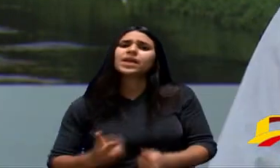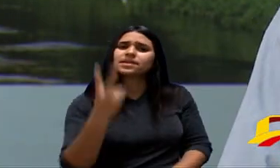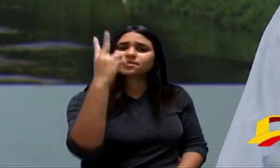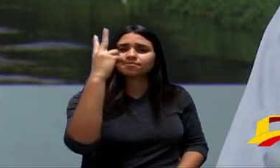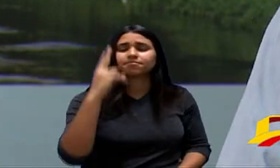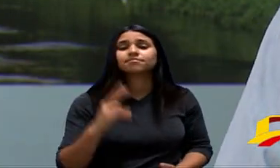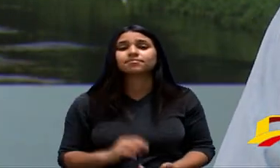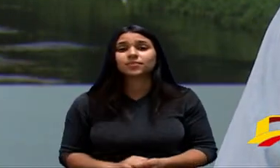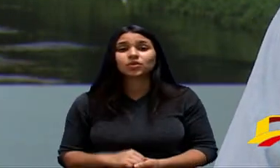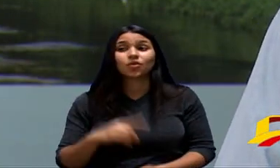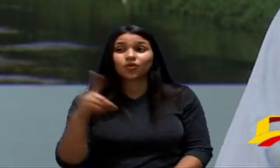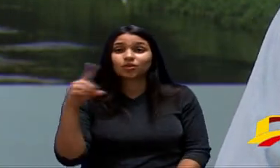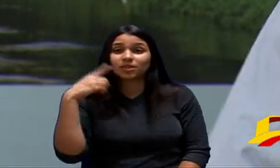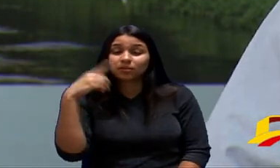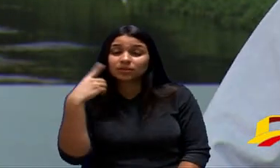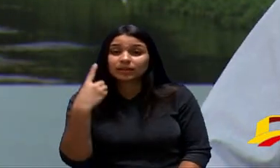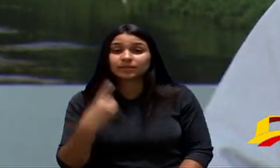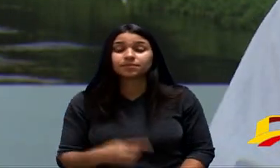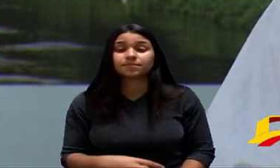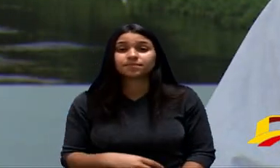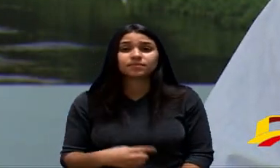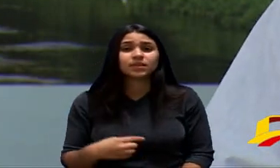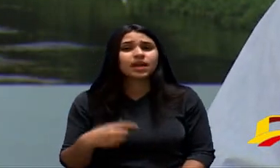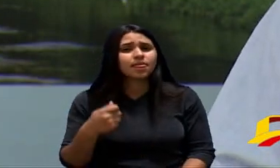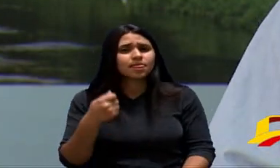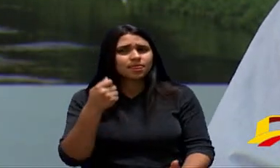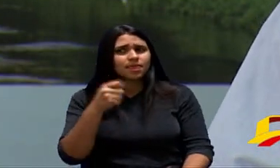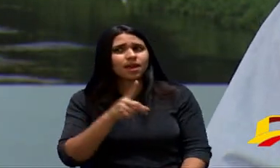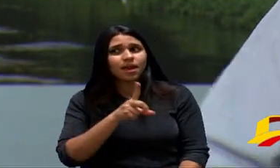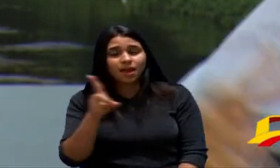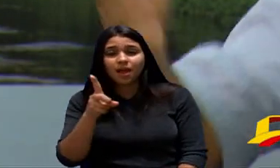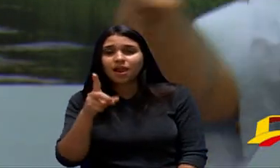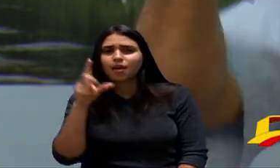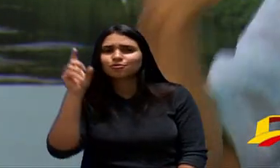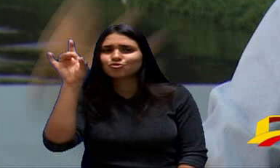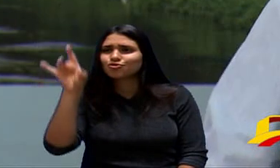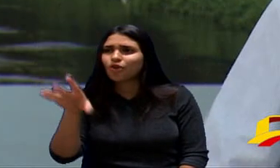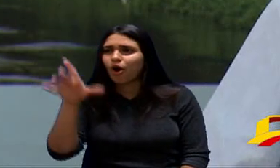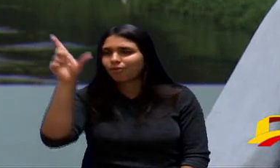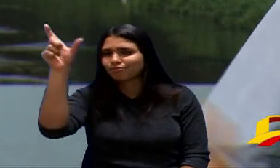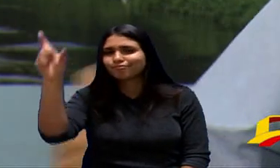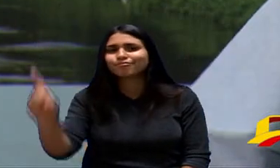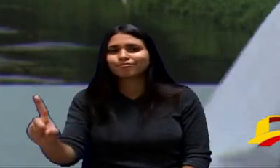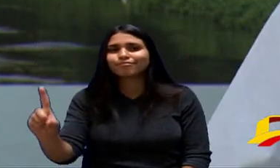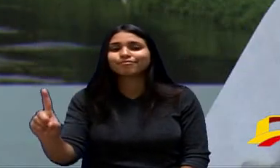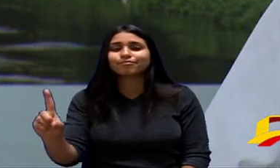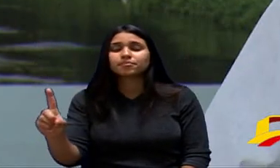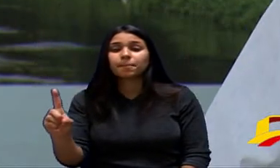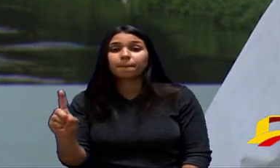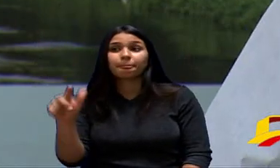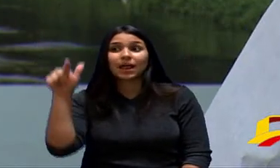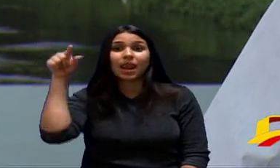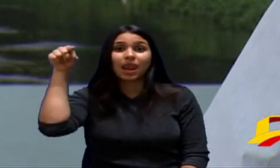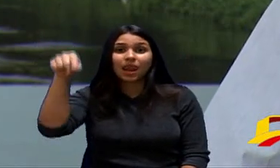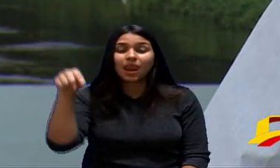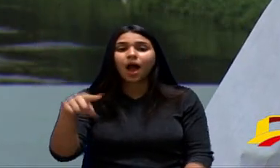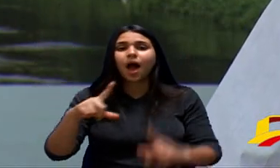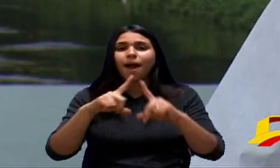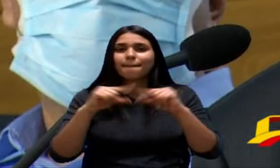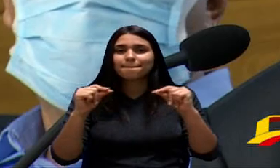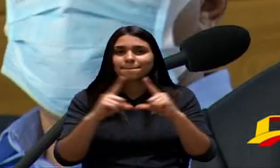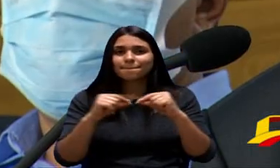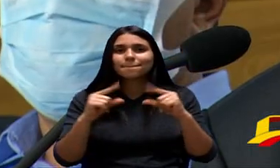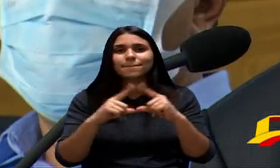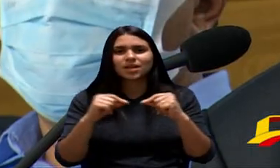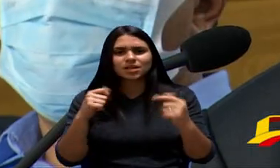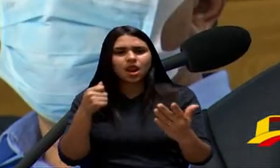Diz O Deputado Entendeu Que Se Depender Dele A Voz Dele A Voz Nossa Vai Estar Lá Em Brasília E Nós Vamos